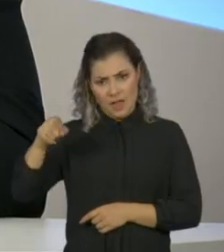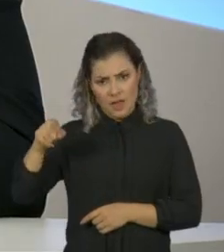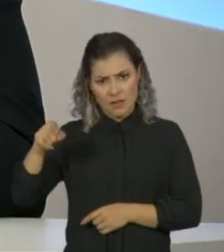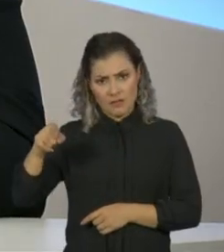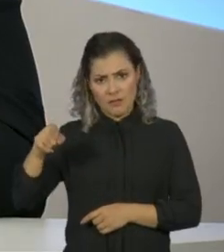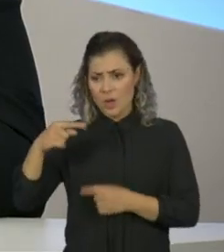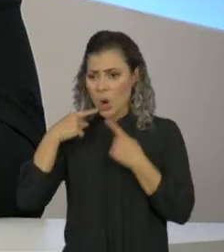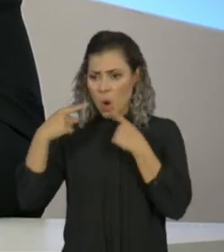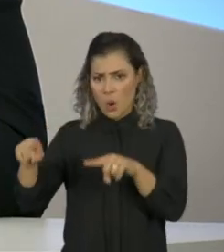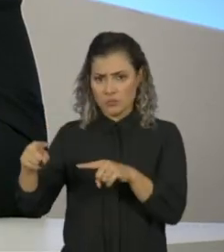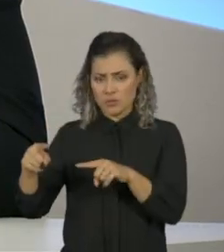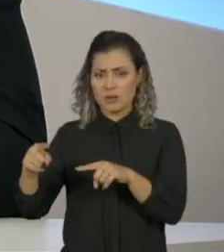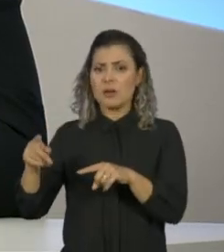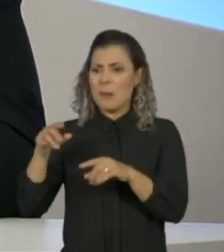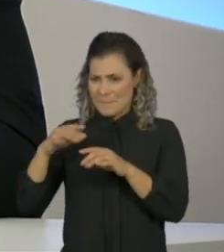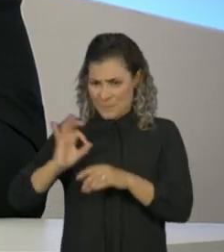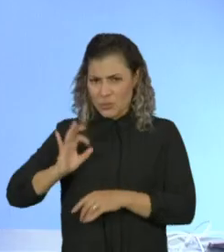também?